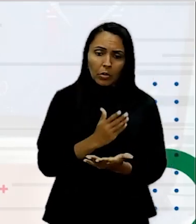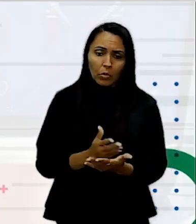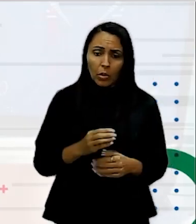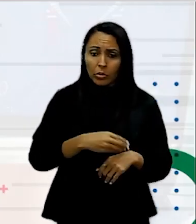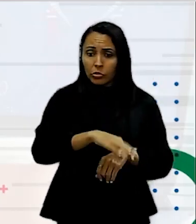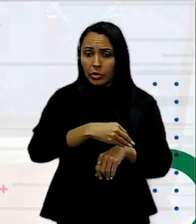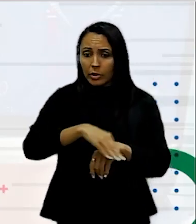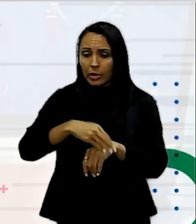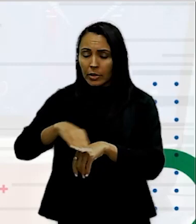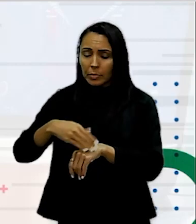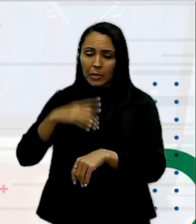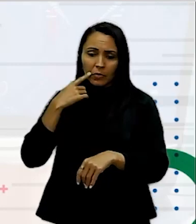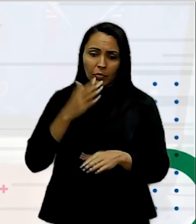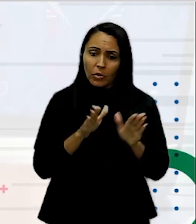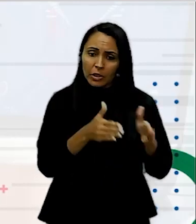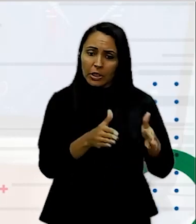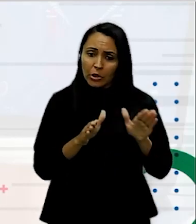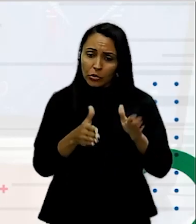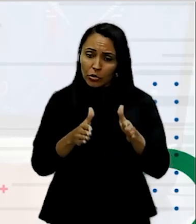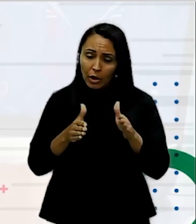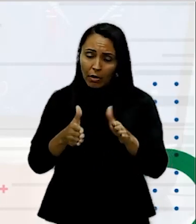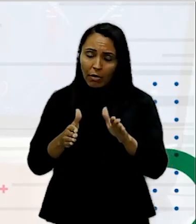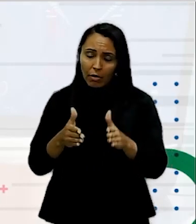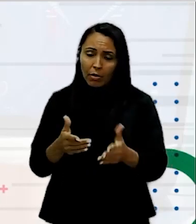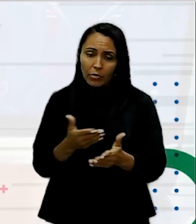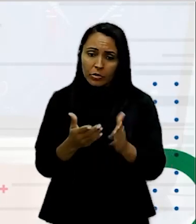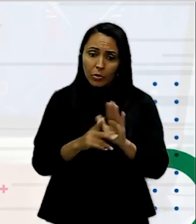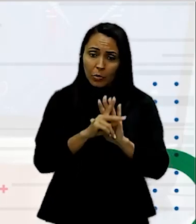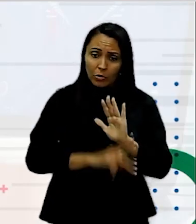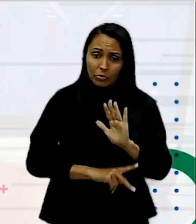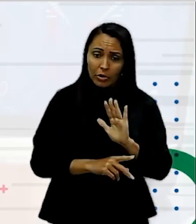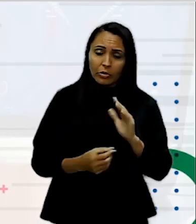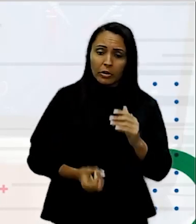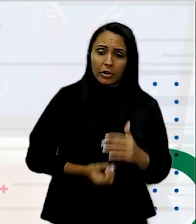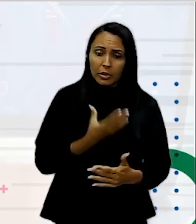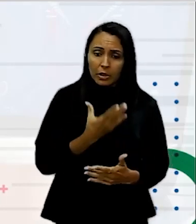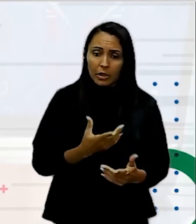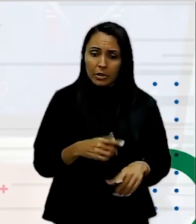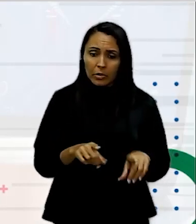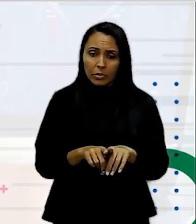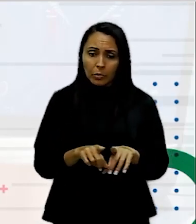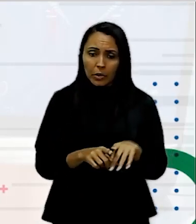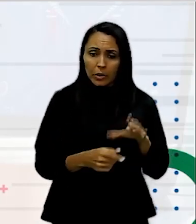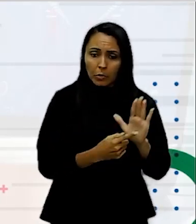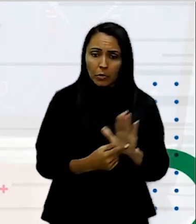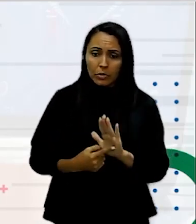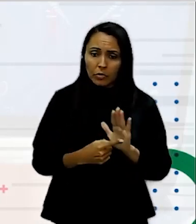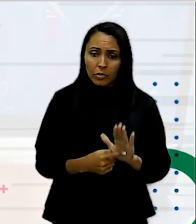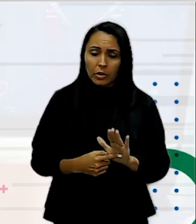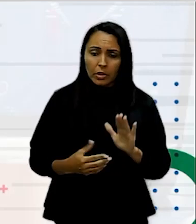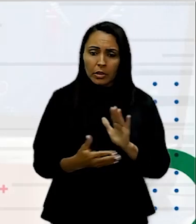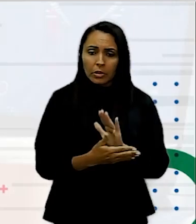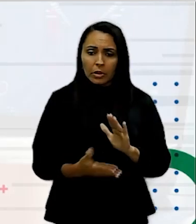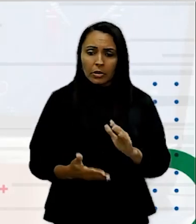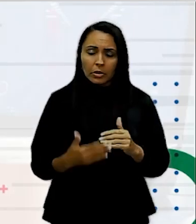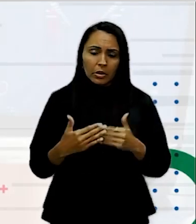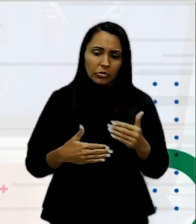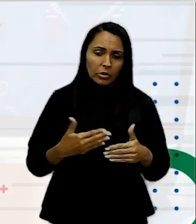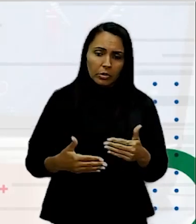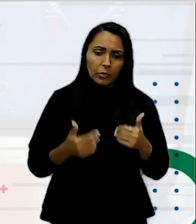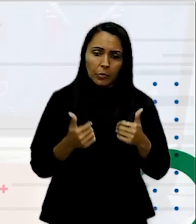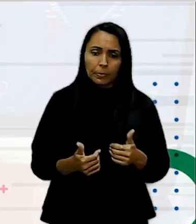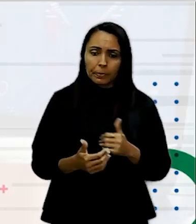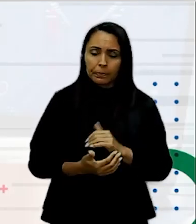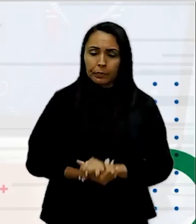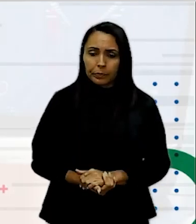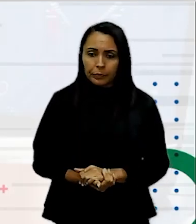vão direcionar o seu processo de criação e vão ajudar vocês nesse trajeto, tá bom? Então